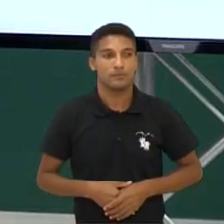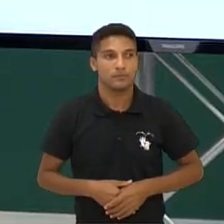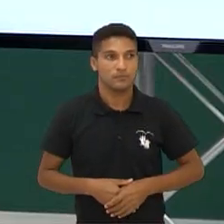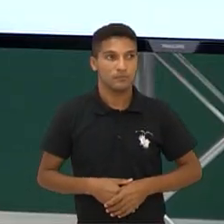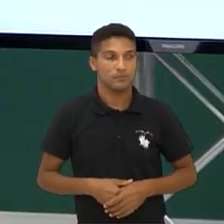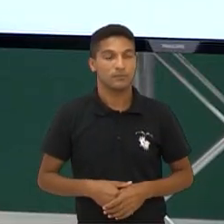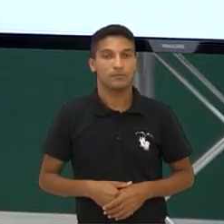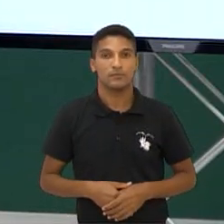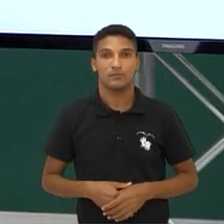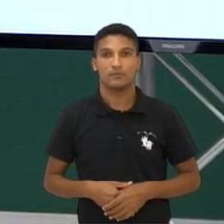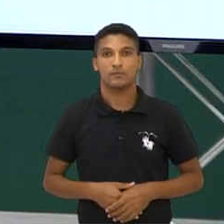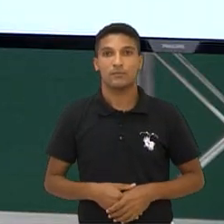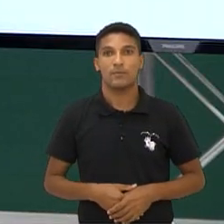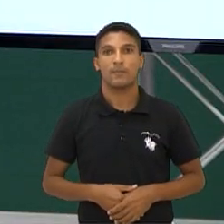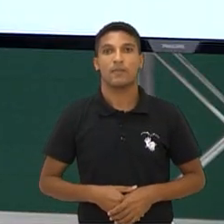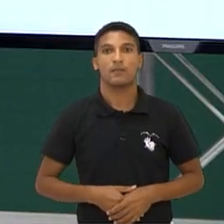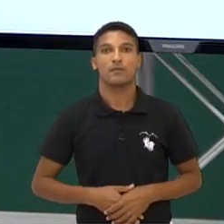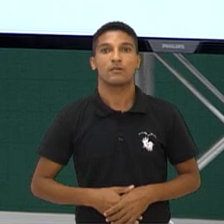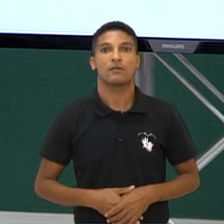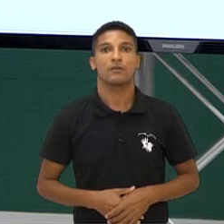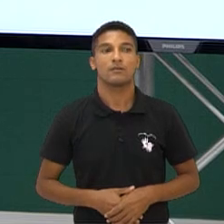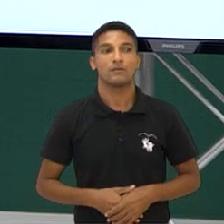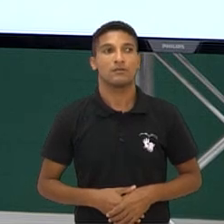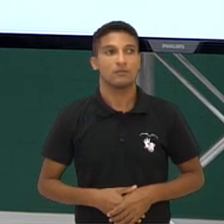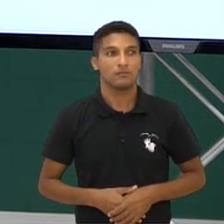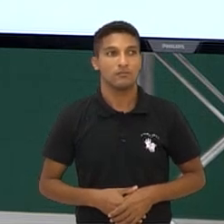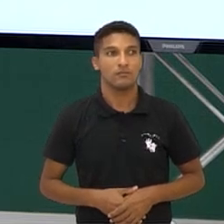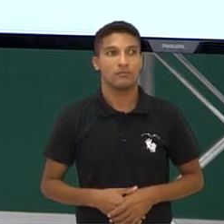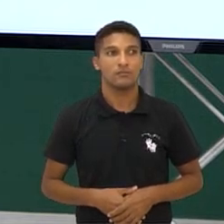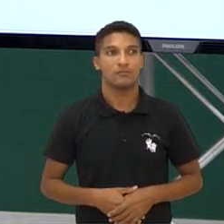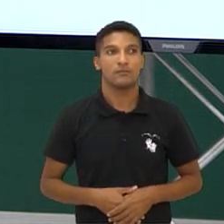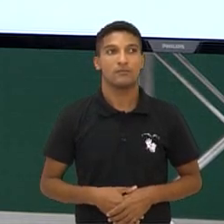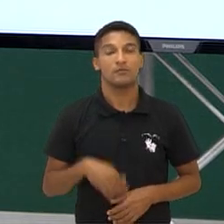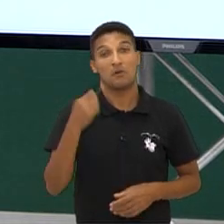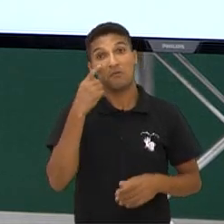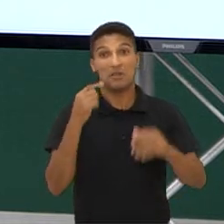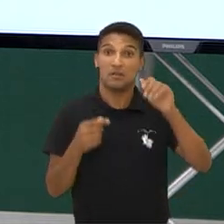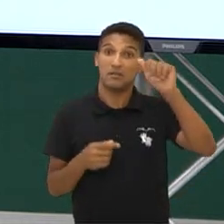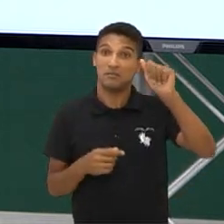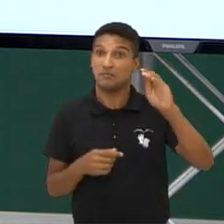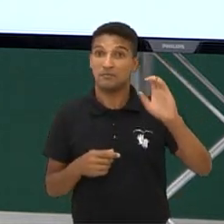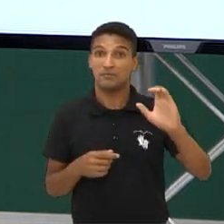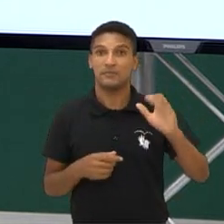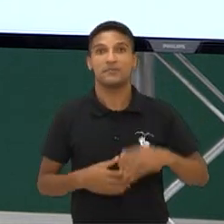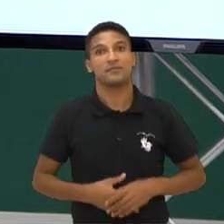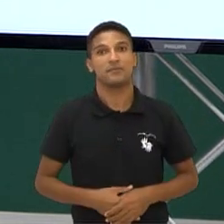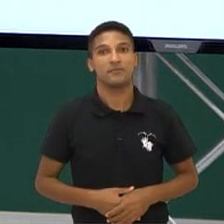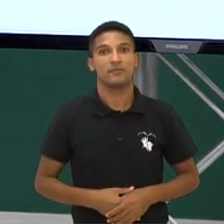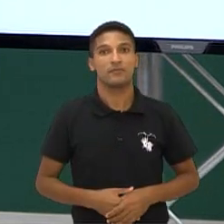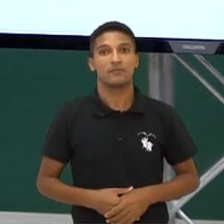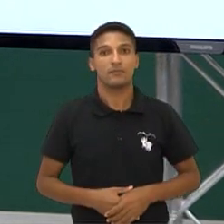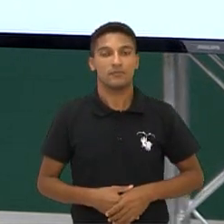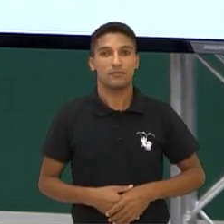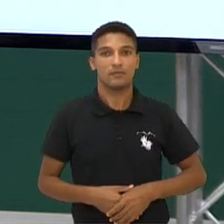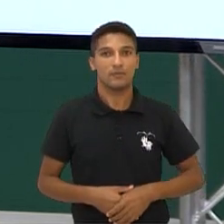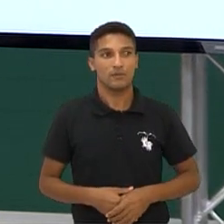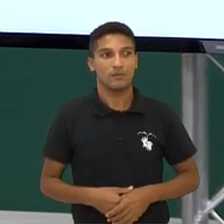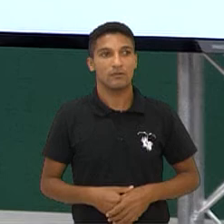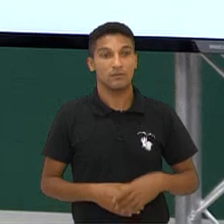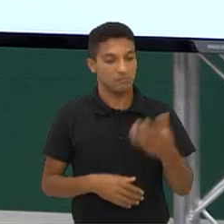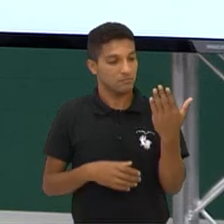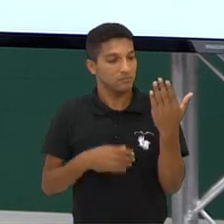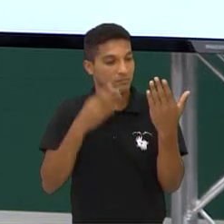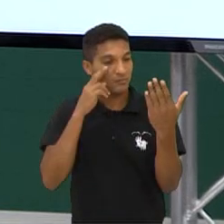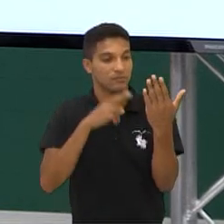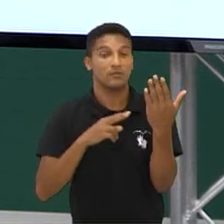mim. Vamos ver, vamos ver se o pessoal marcou A, B ou C. Bom, de acordo com o que eu tenho aqui,